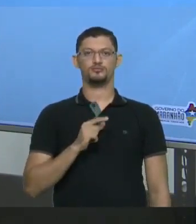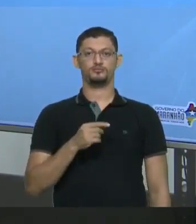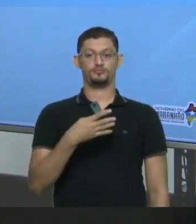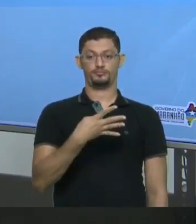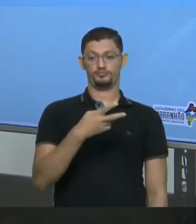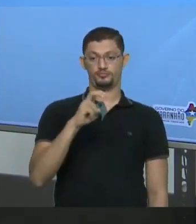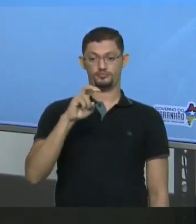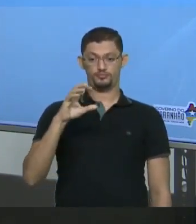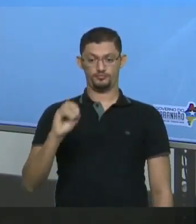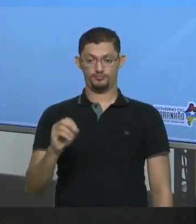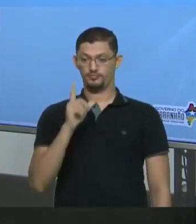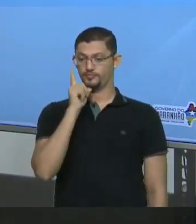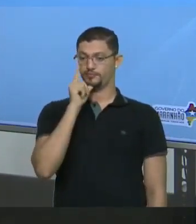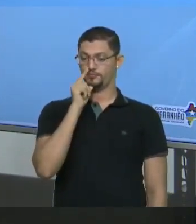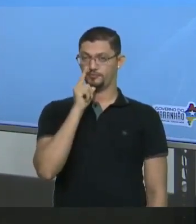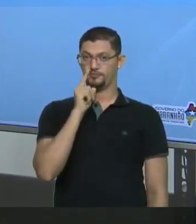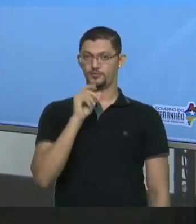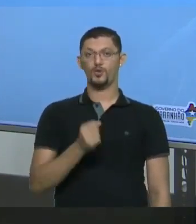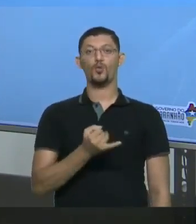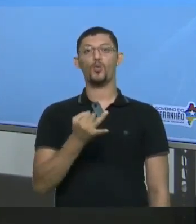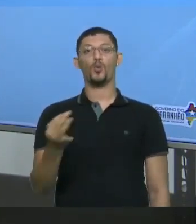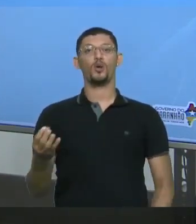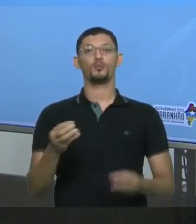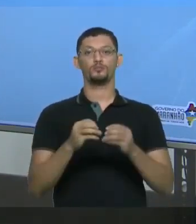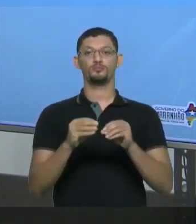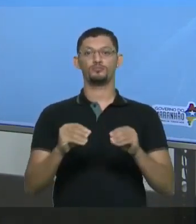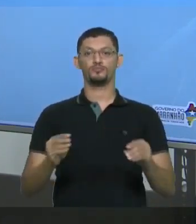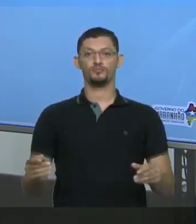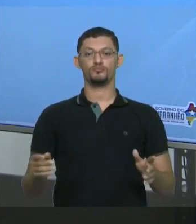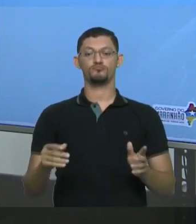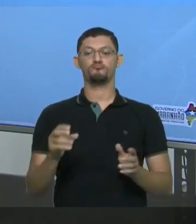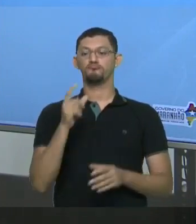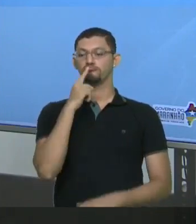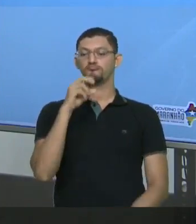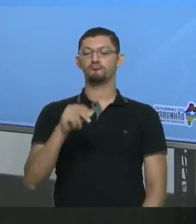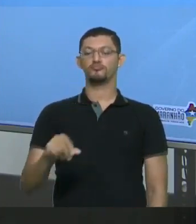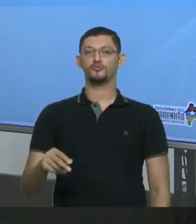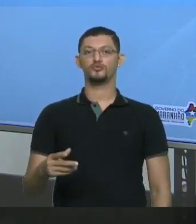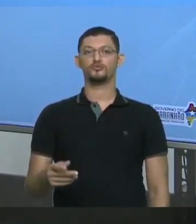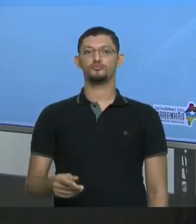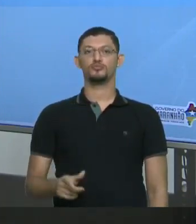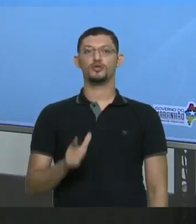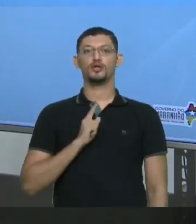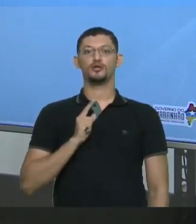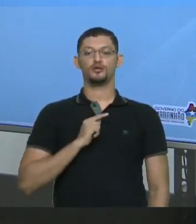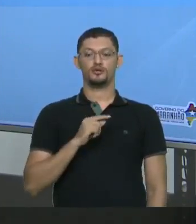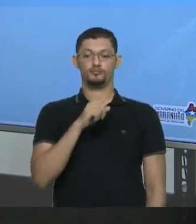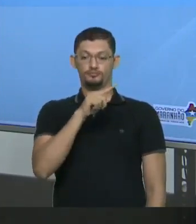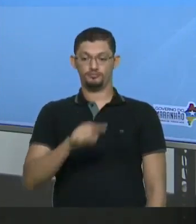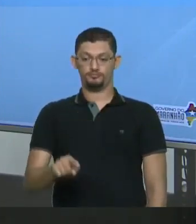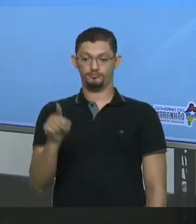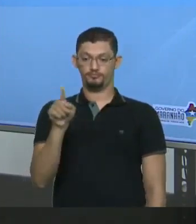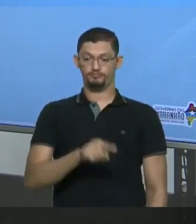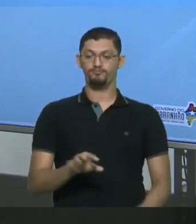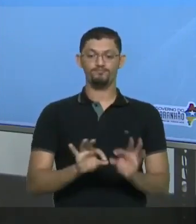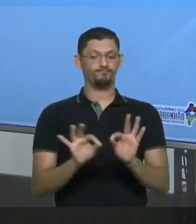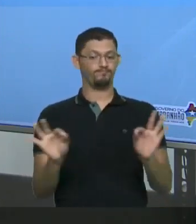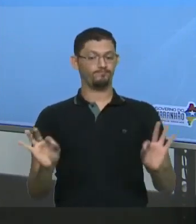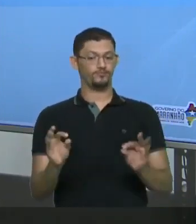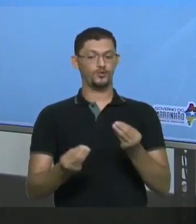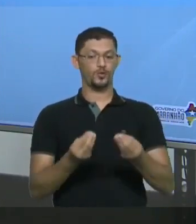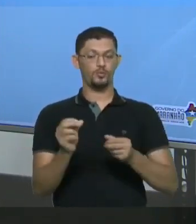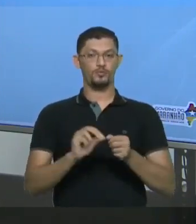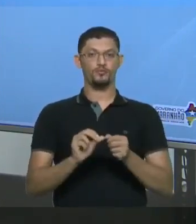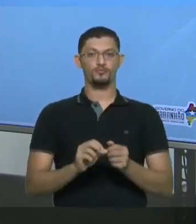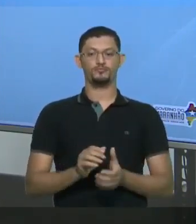450 gramas de água Quanto é que eu dissolveria No máximo do sal? Aqui tem uma regra de 3 Bem simples Como é que a gente faz agora?